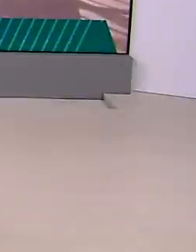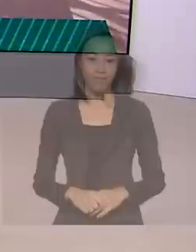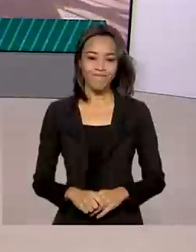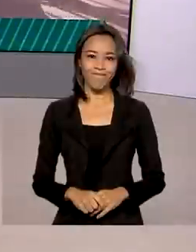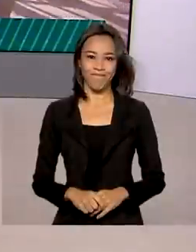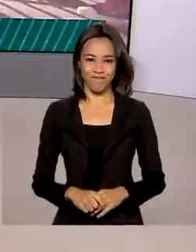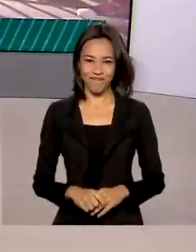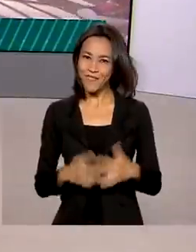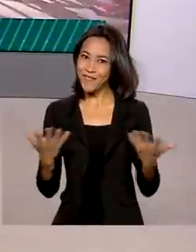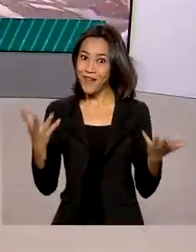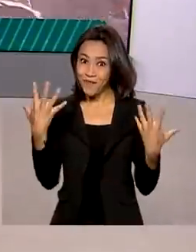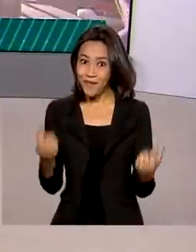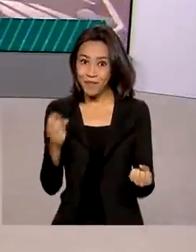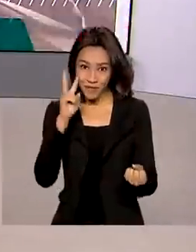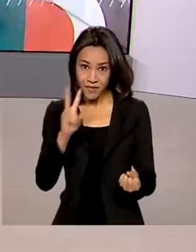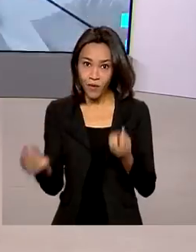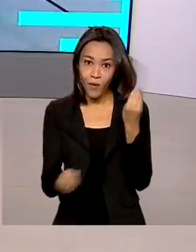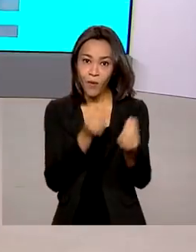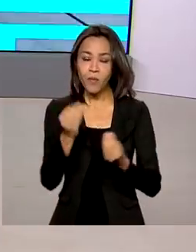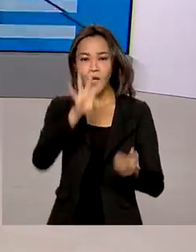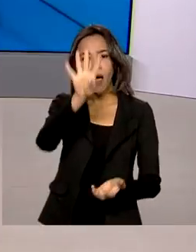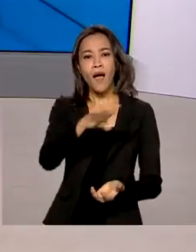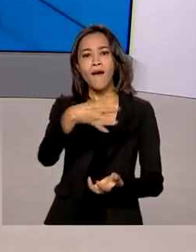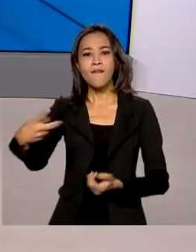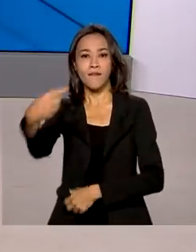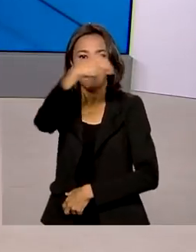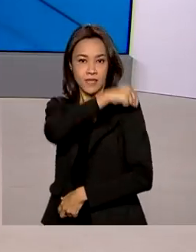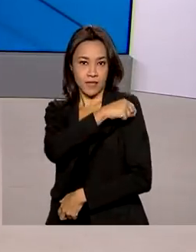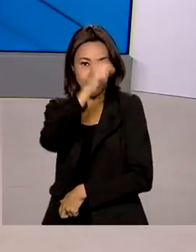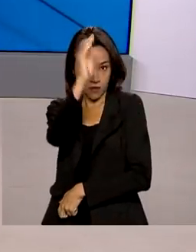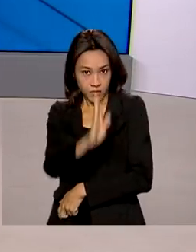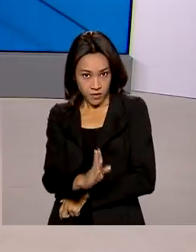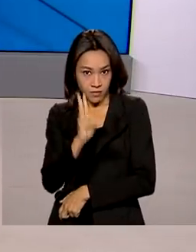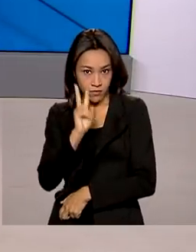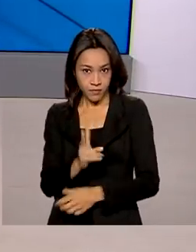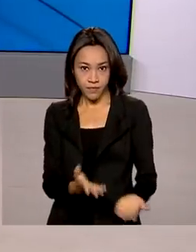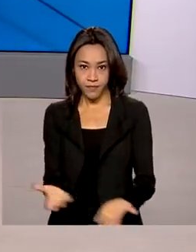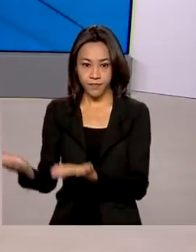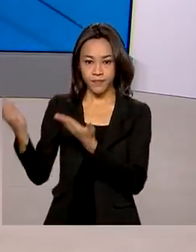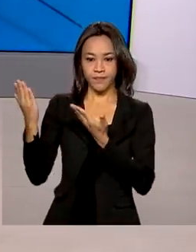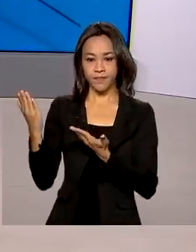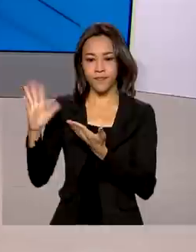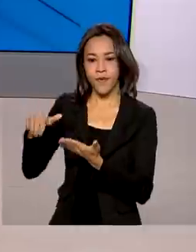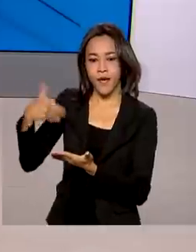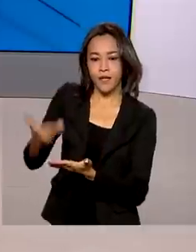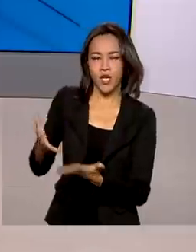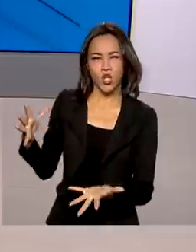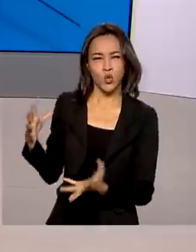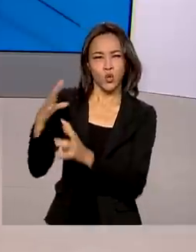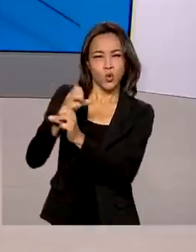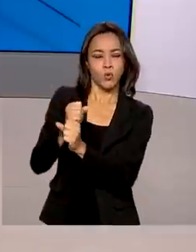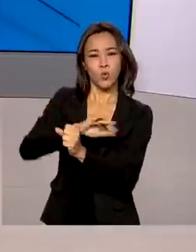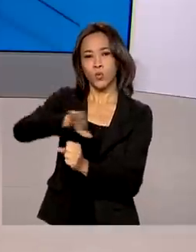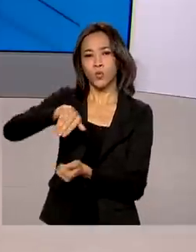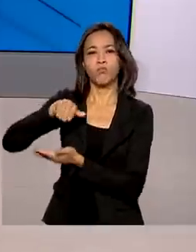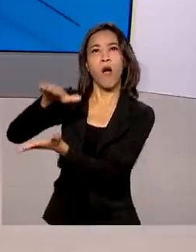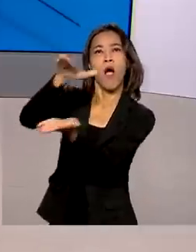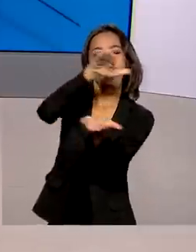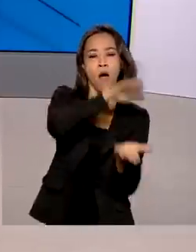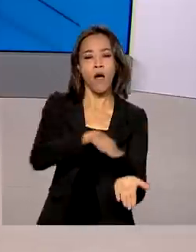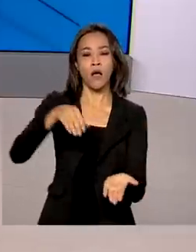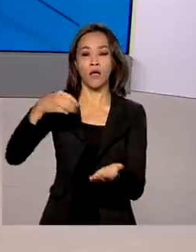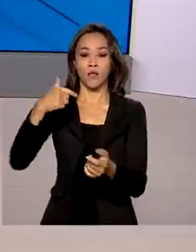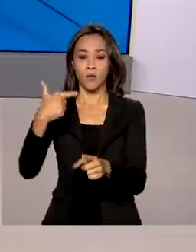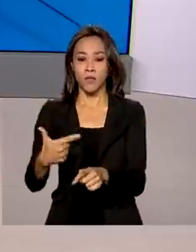Vamos ver como está a vacinação contra a Covid-19 pelo Brasil? Olha, até agora, no total, foram distribuídas mais de